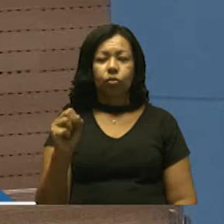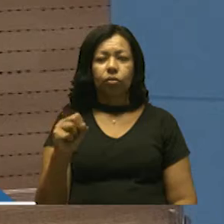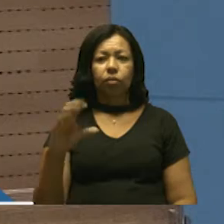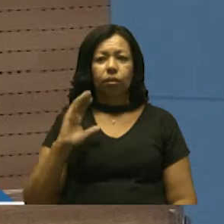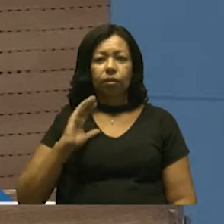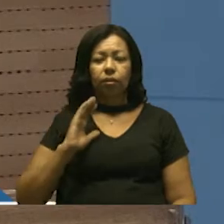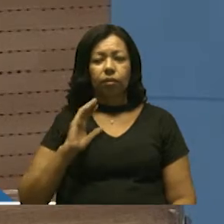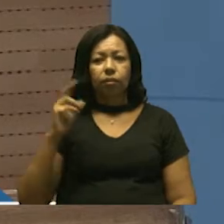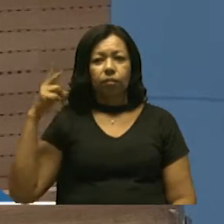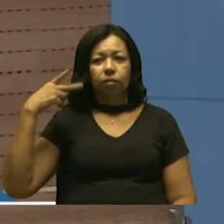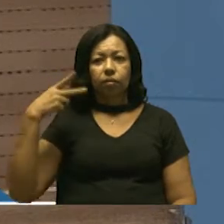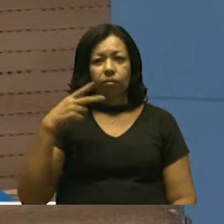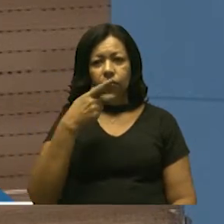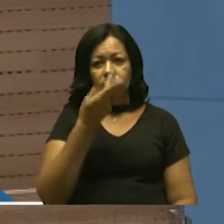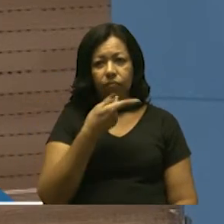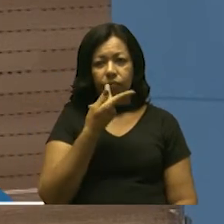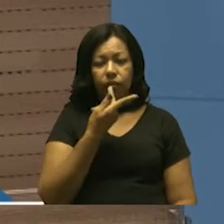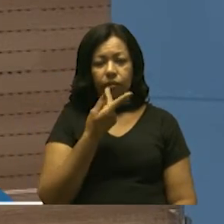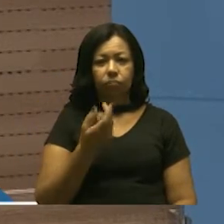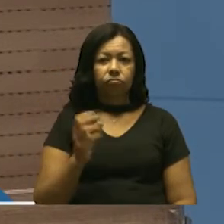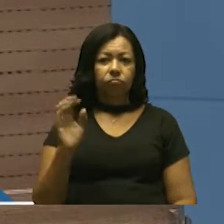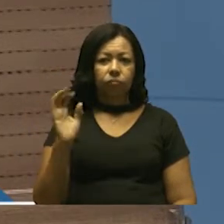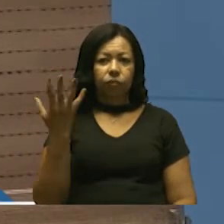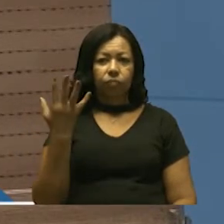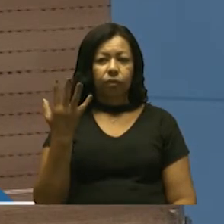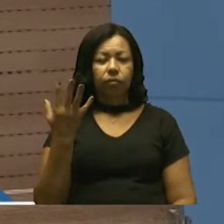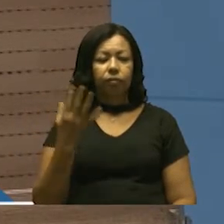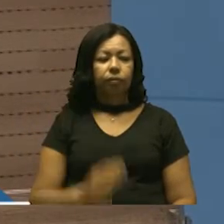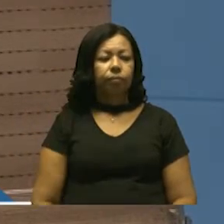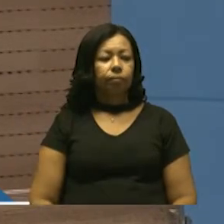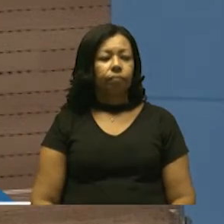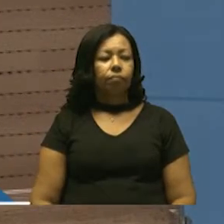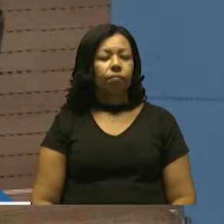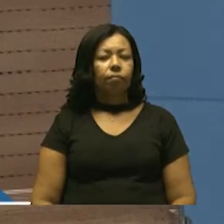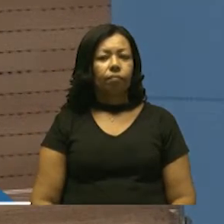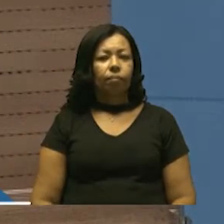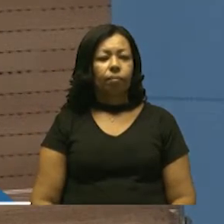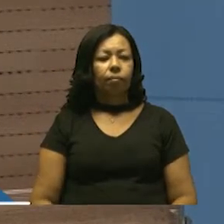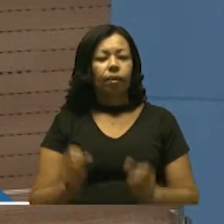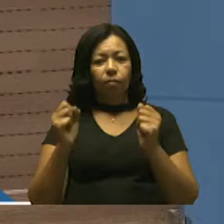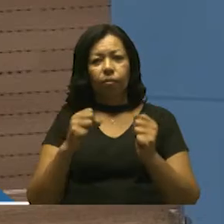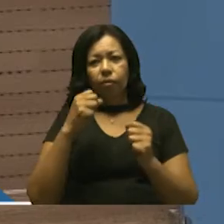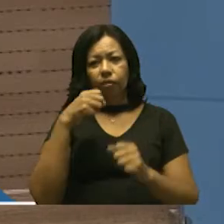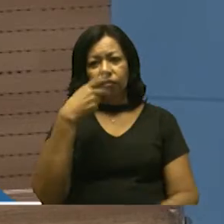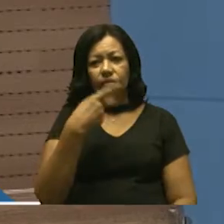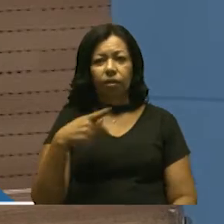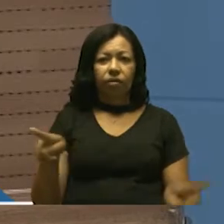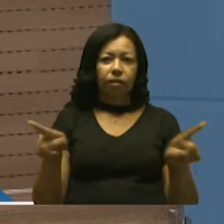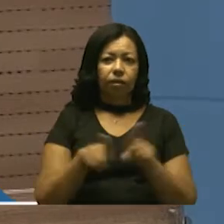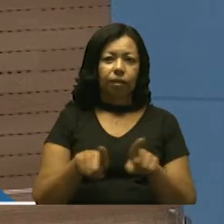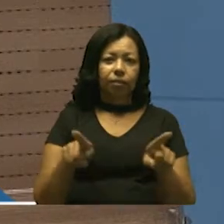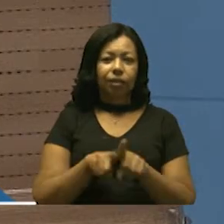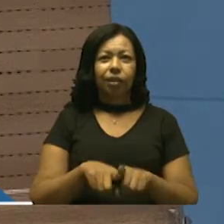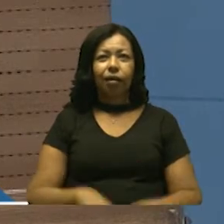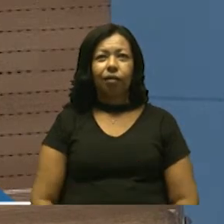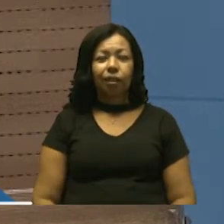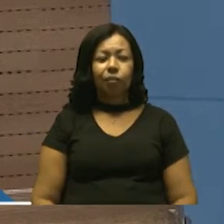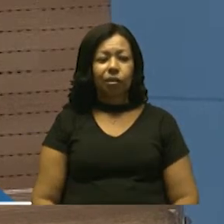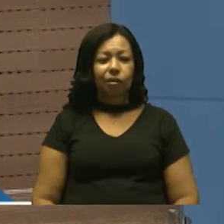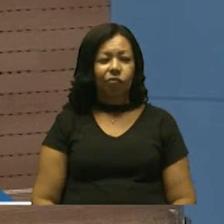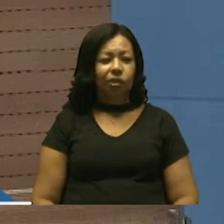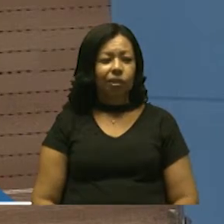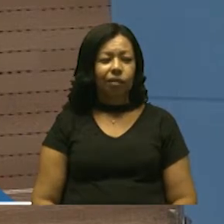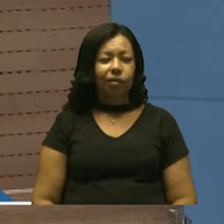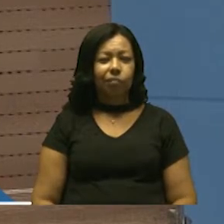esse vereador que vos fala nesse momento pode falar da seguinte forma e da seguinte posição.